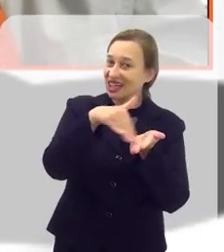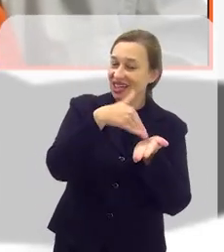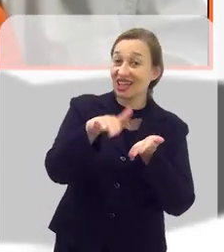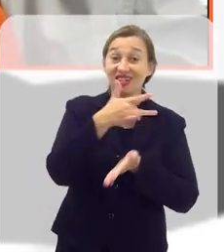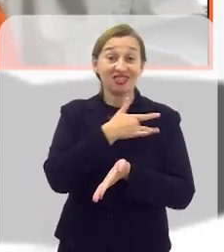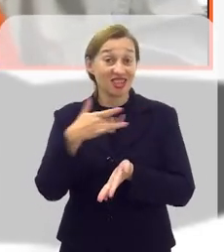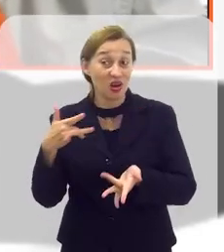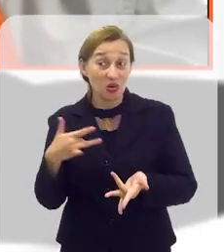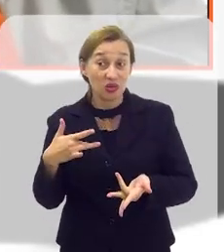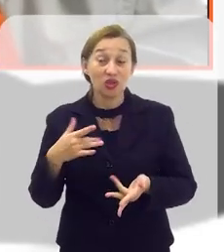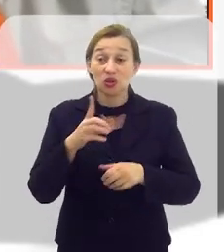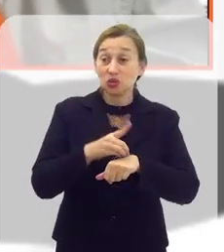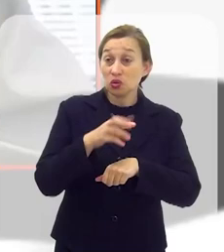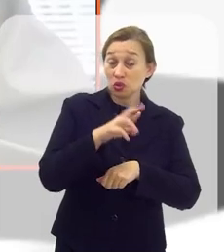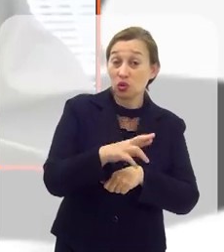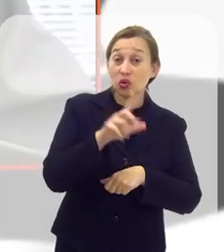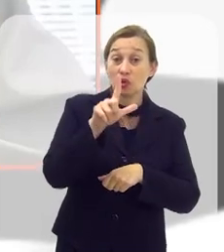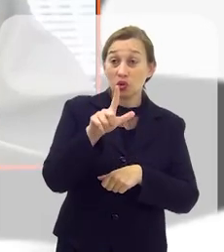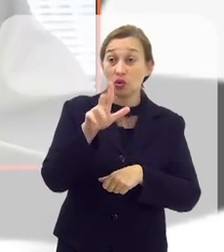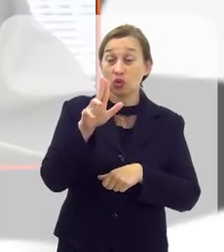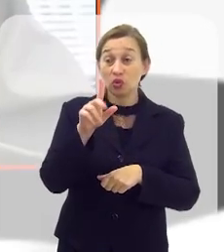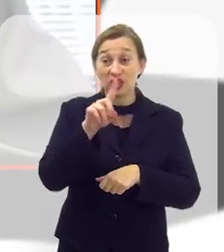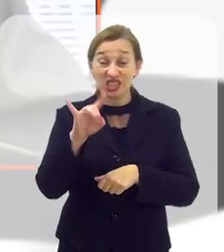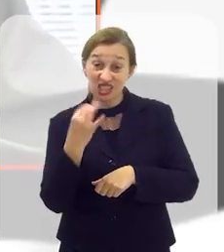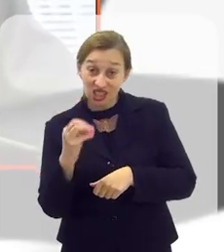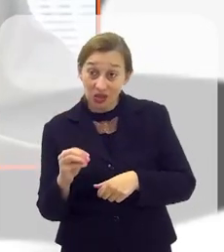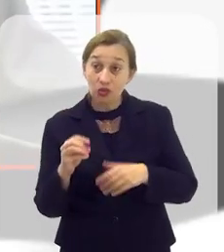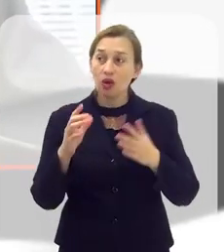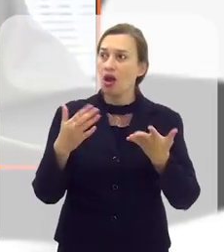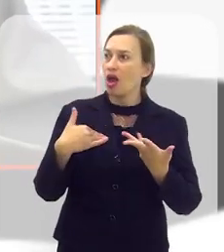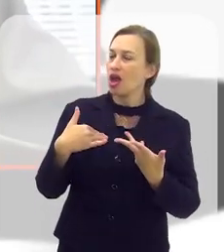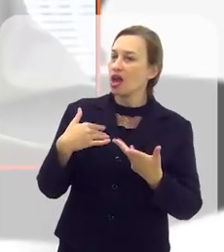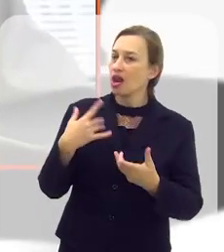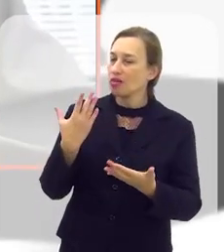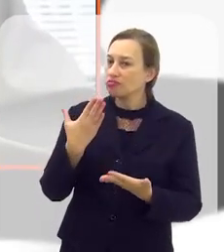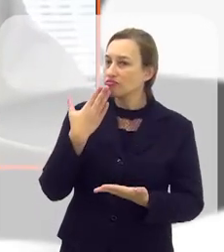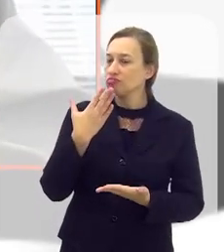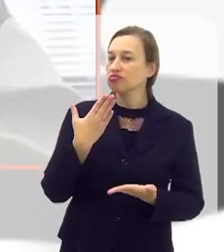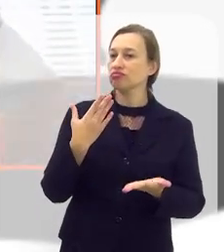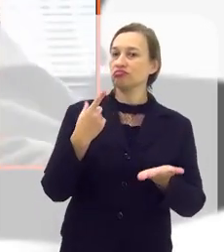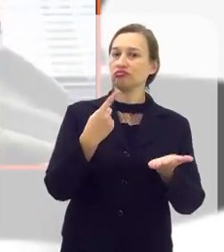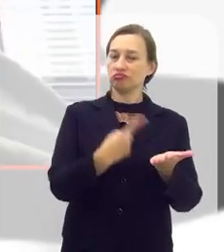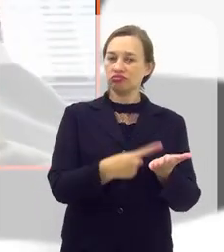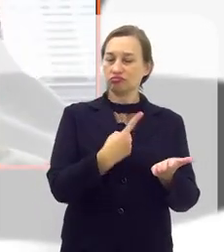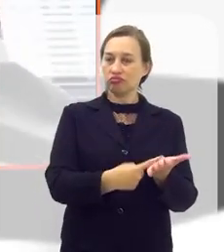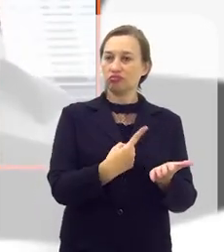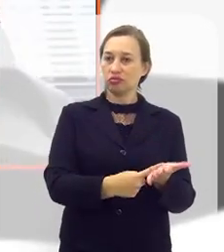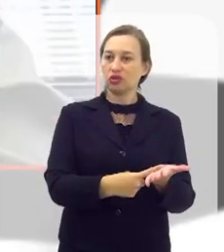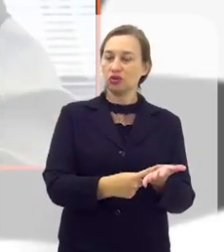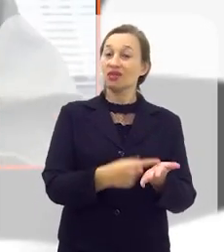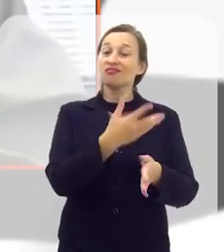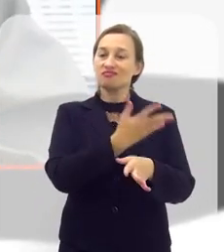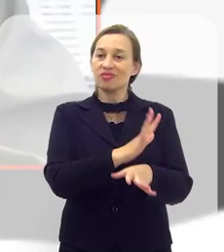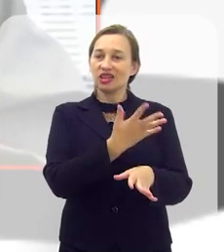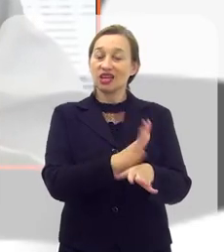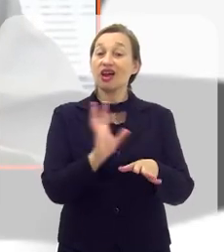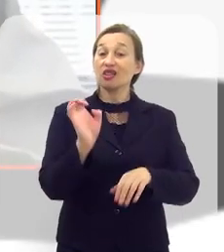com o nosso secretário de saúde, doutor Luizinho. Ele se comprometeu a colocar em prática